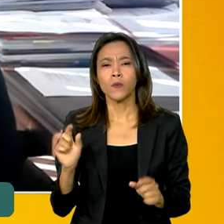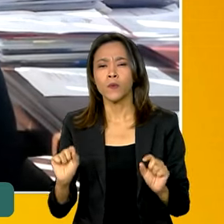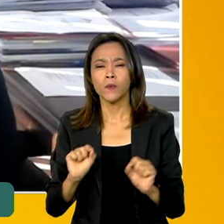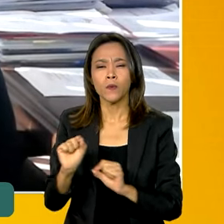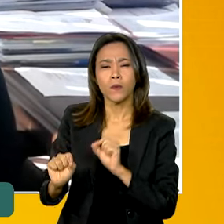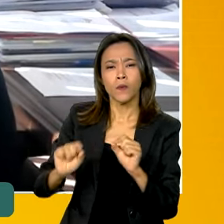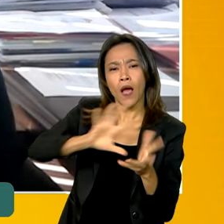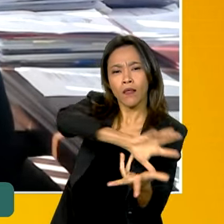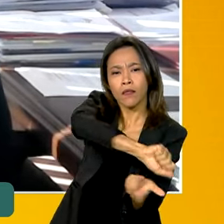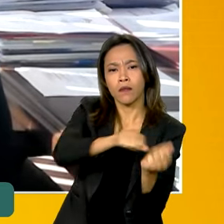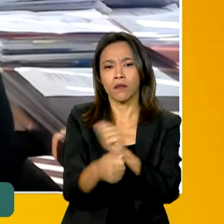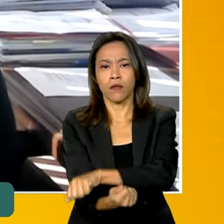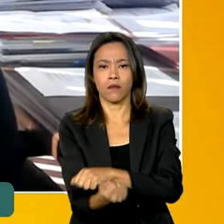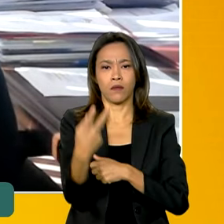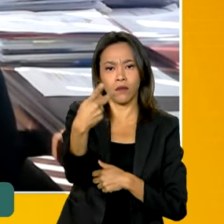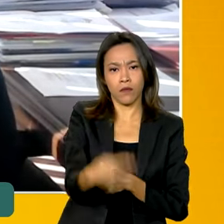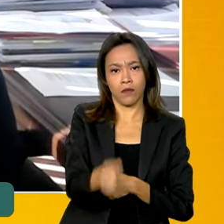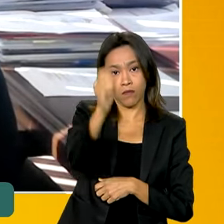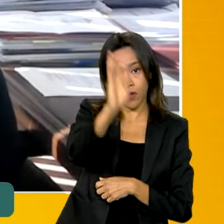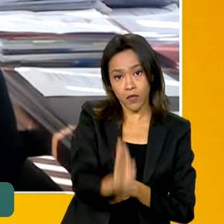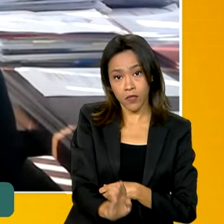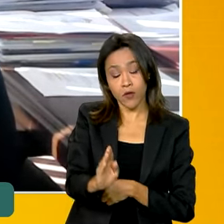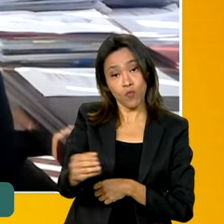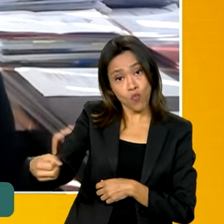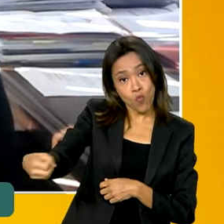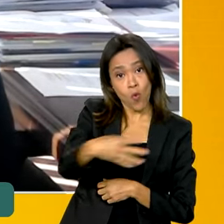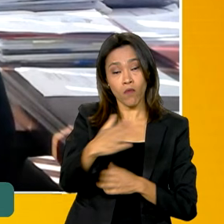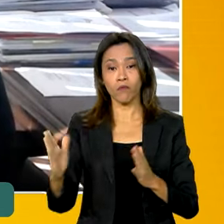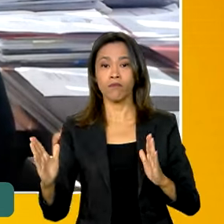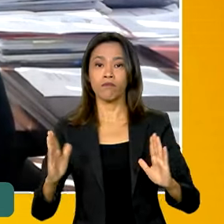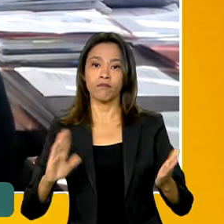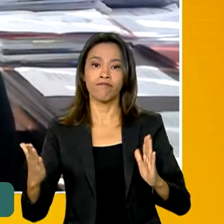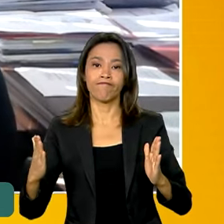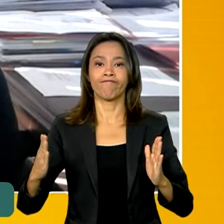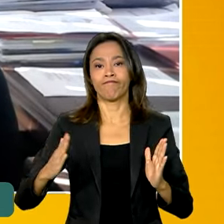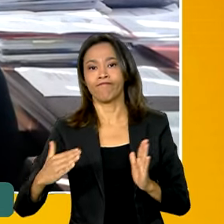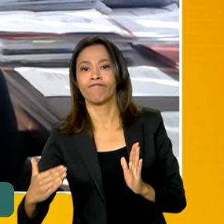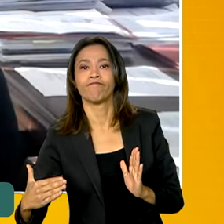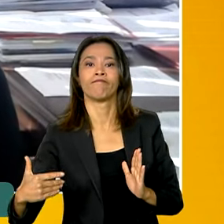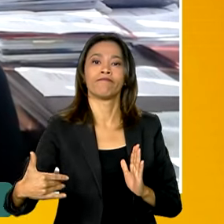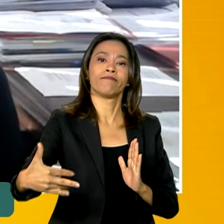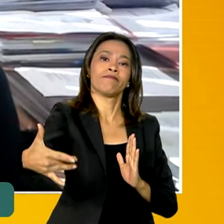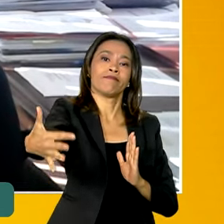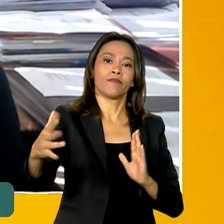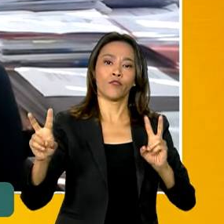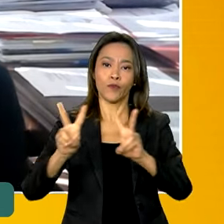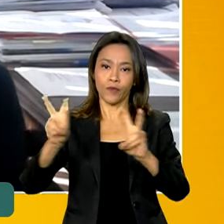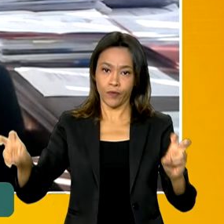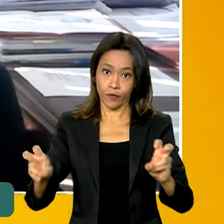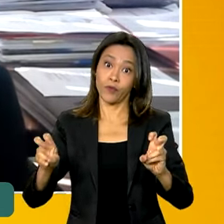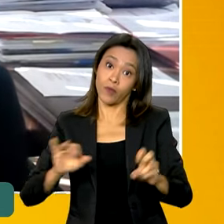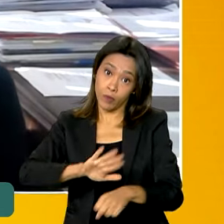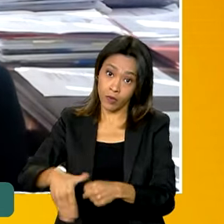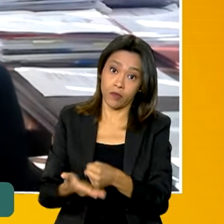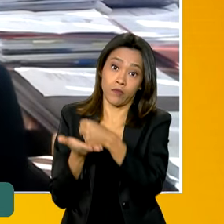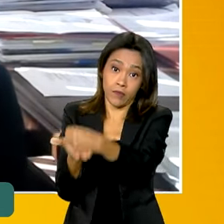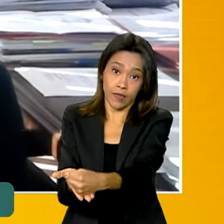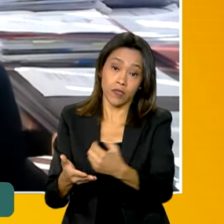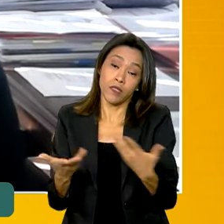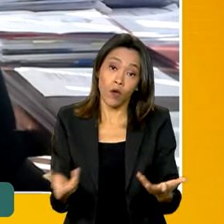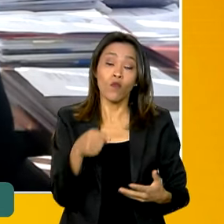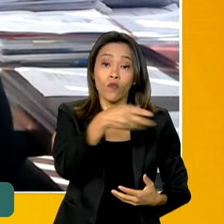o país para uma nova fase, um novo ciclo de desenvolvimento sustentável. Então, você pode